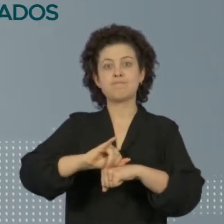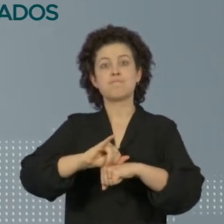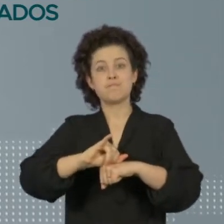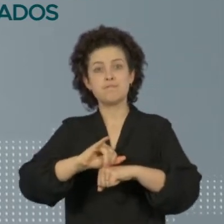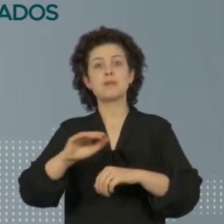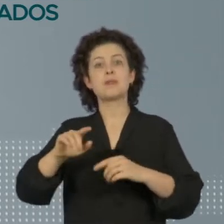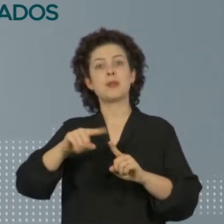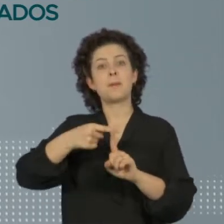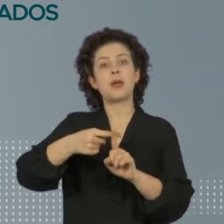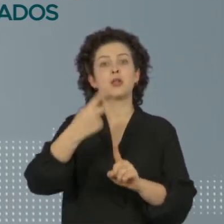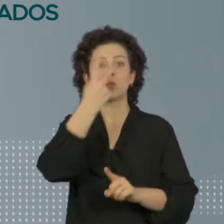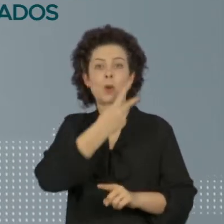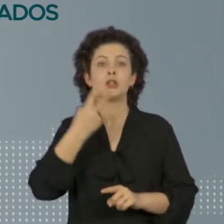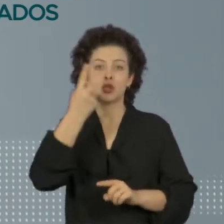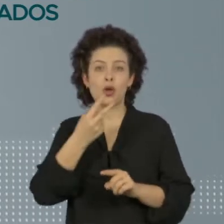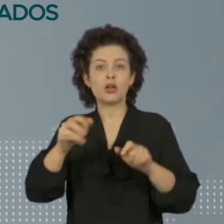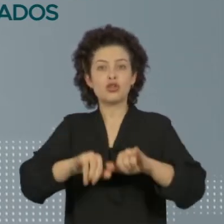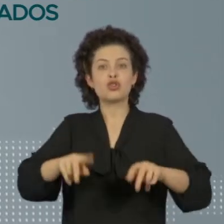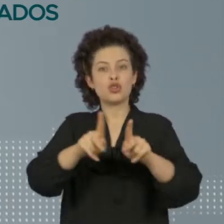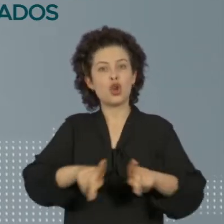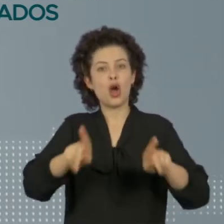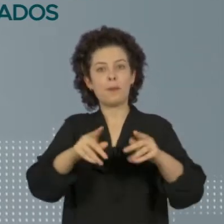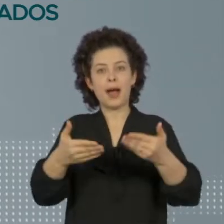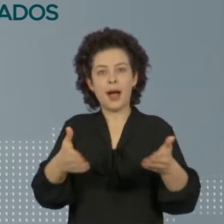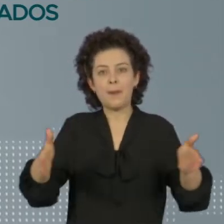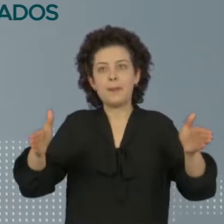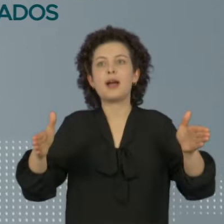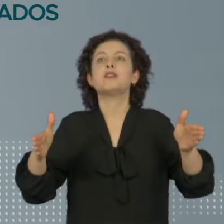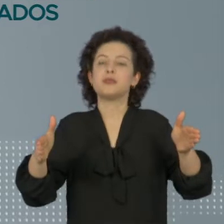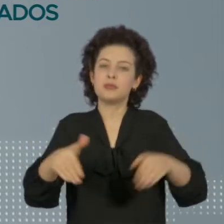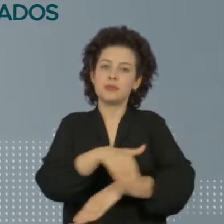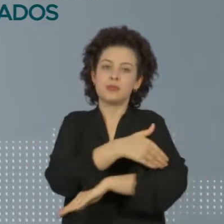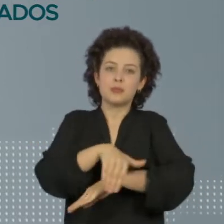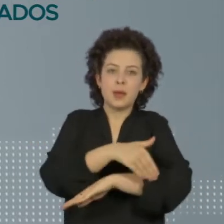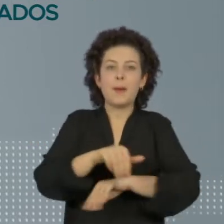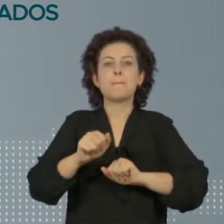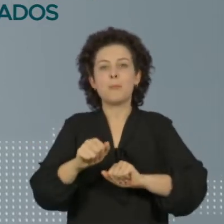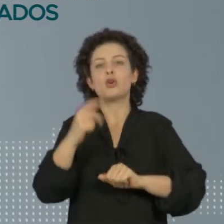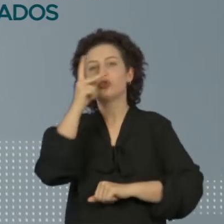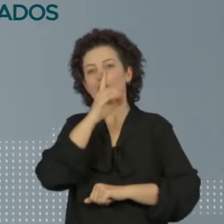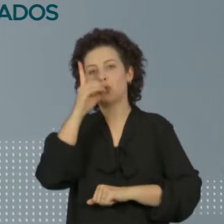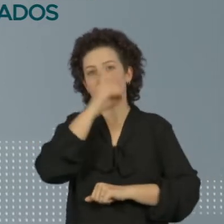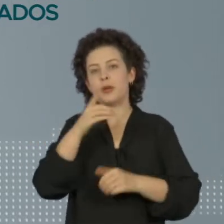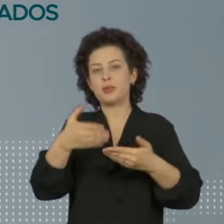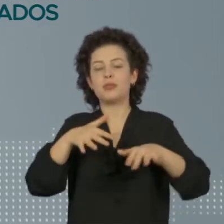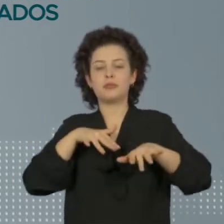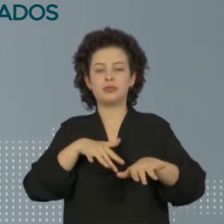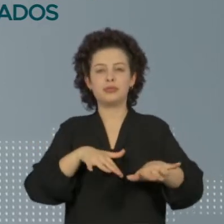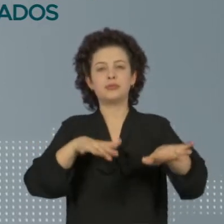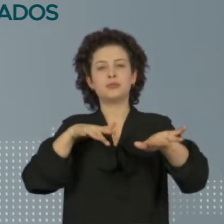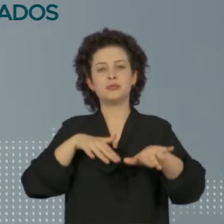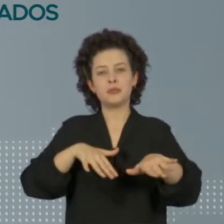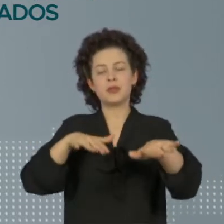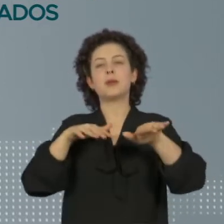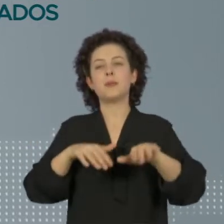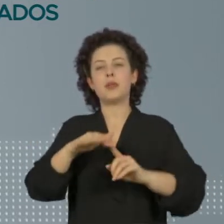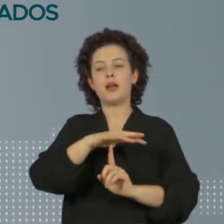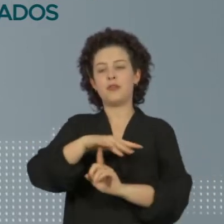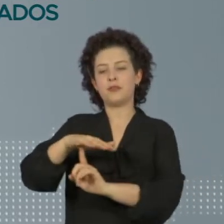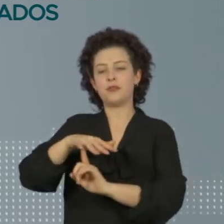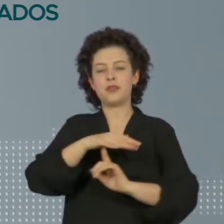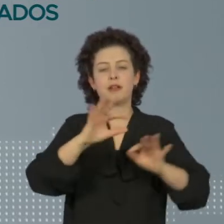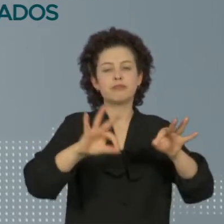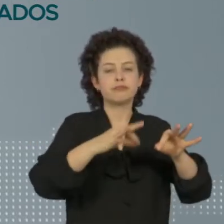de funcionamento dos shoppings. As vias públicas voltam a ser abertas para lazer aos domingos e feriados. E as feiras de arte e